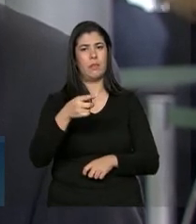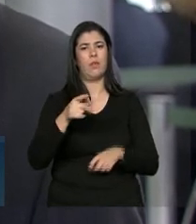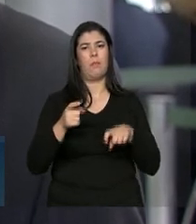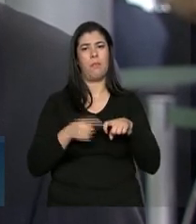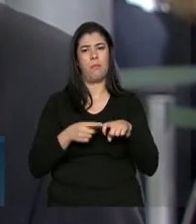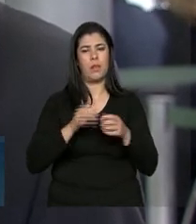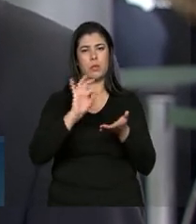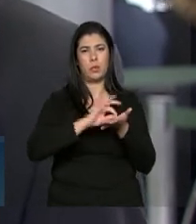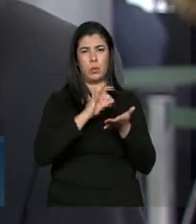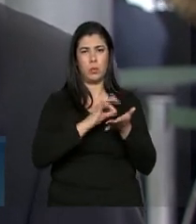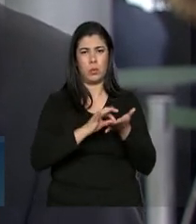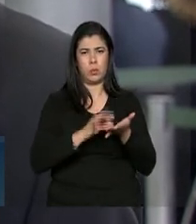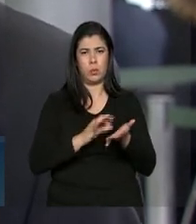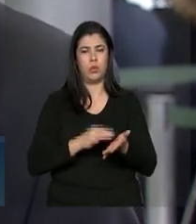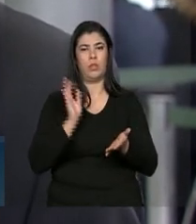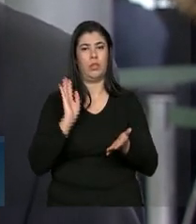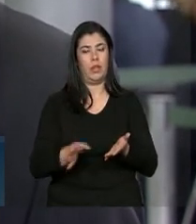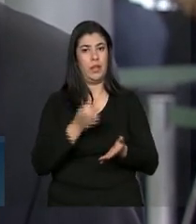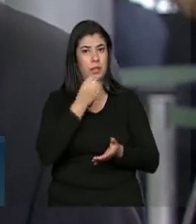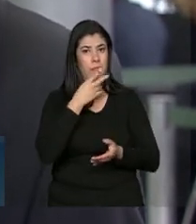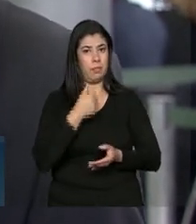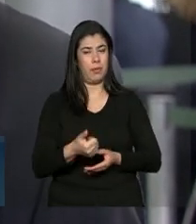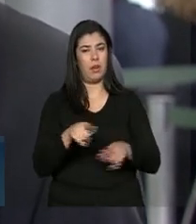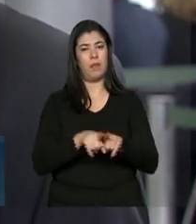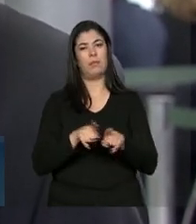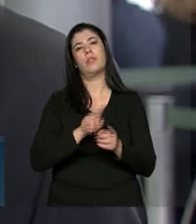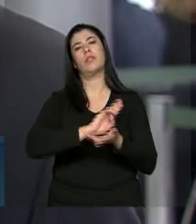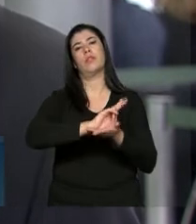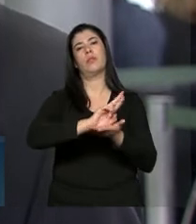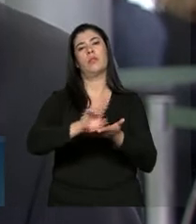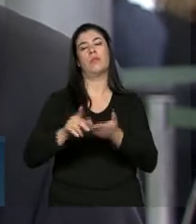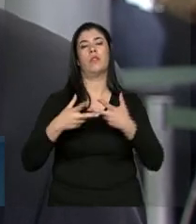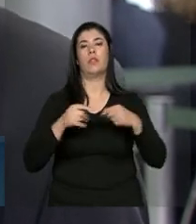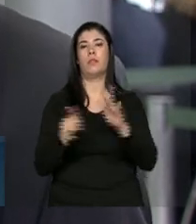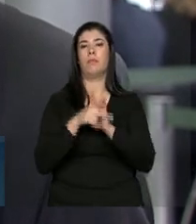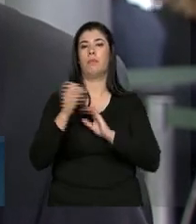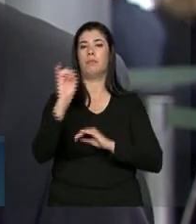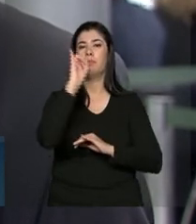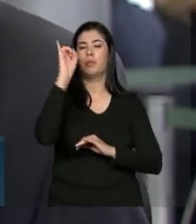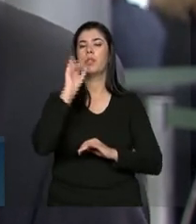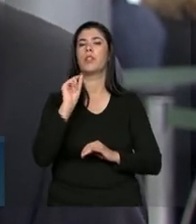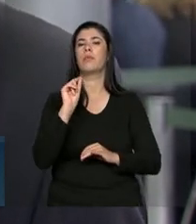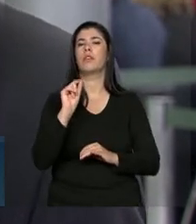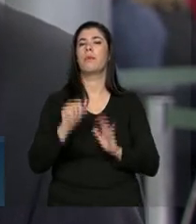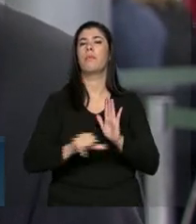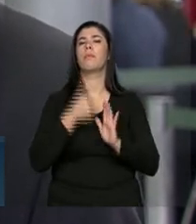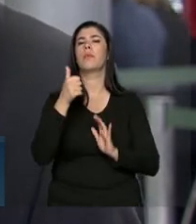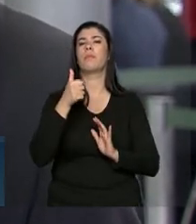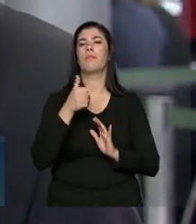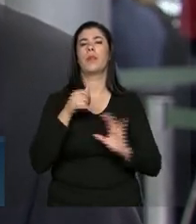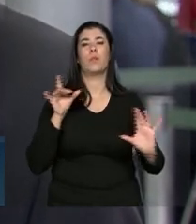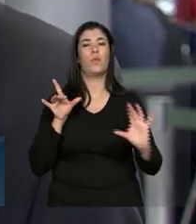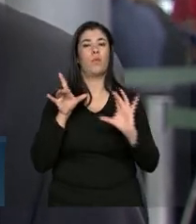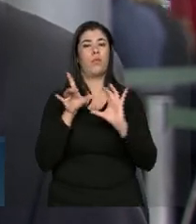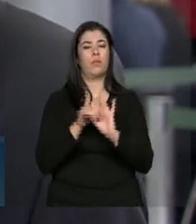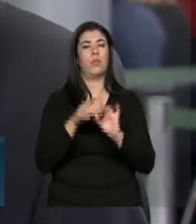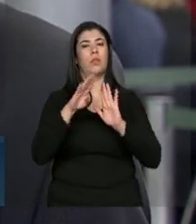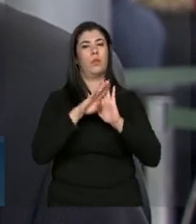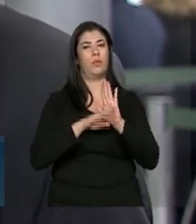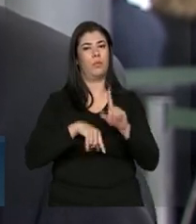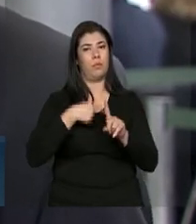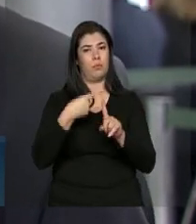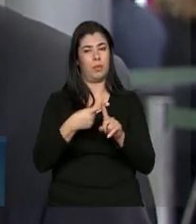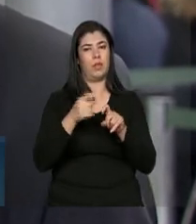inscreveram para as vagas e a gente atribui isso a uma série de fatores. Primeiro, a consolidação do programa, então todos estão